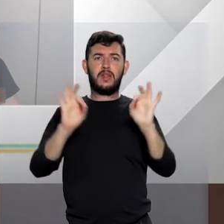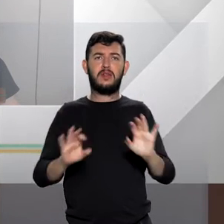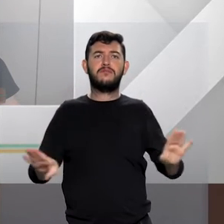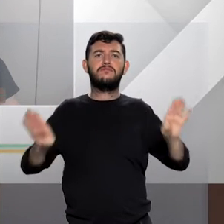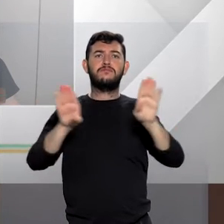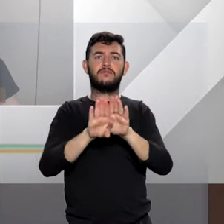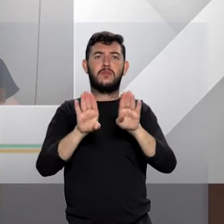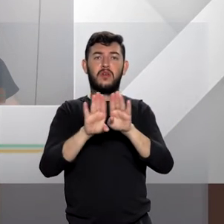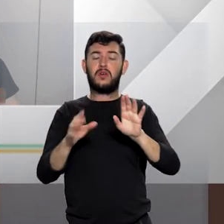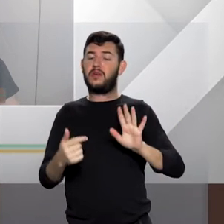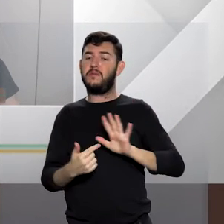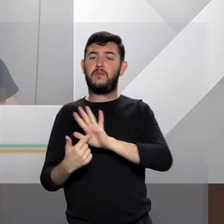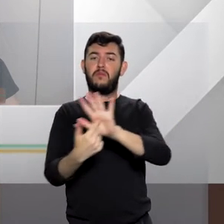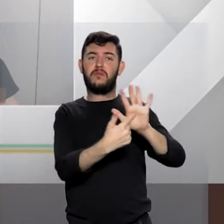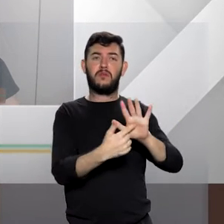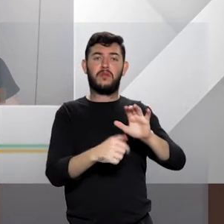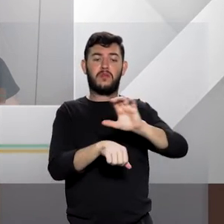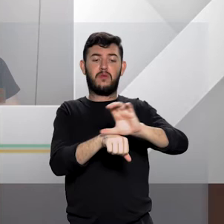Constituição de 88?